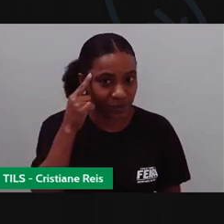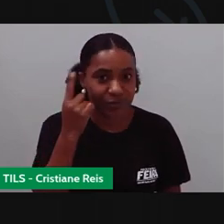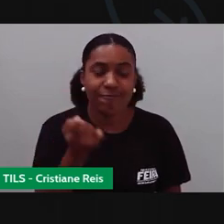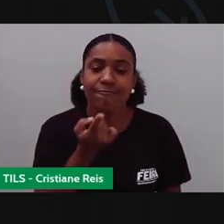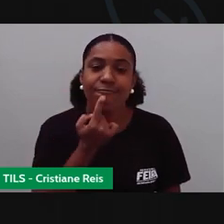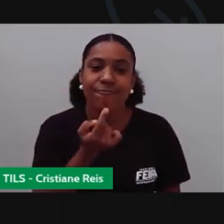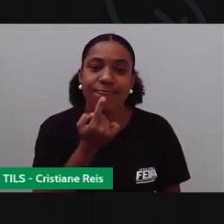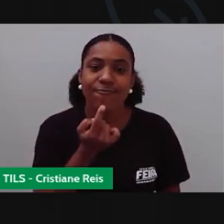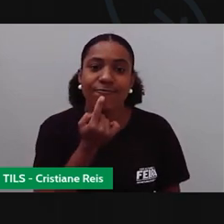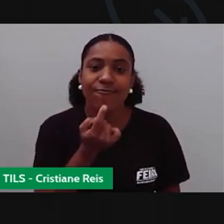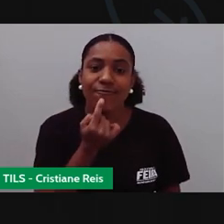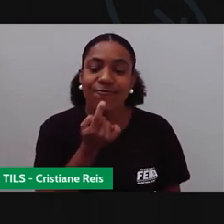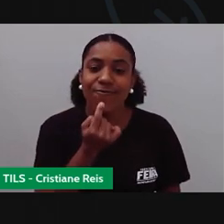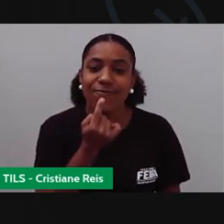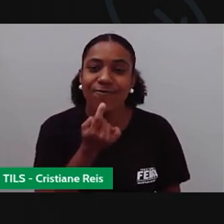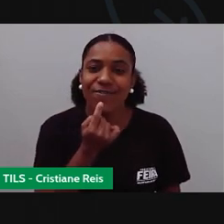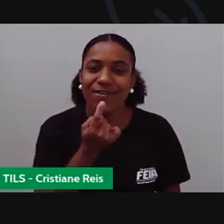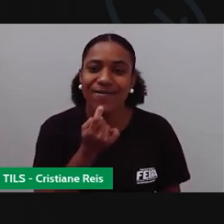Vermelho. E o quê?